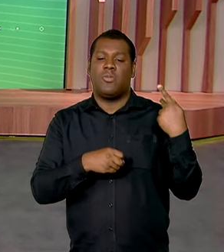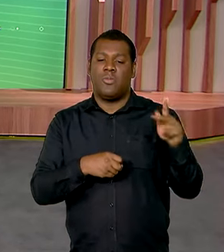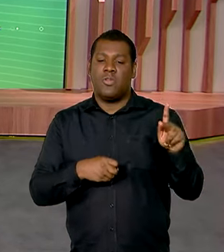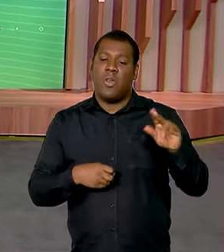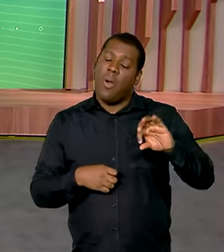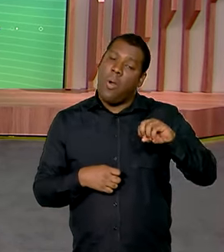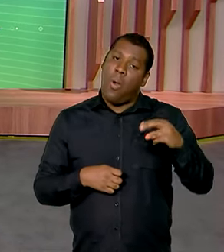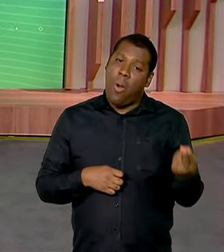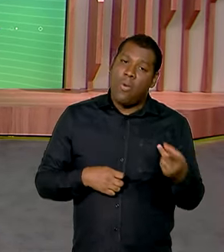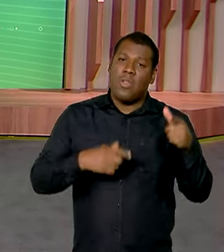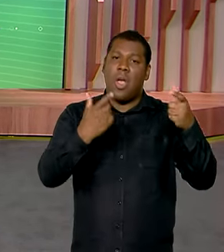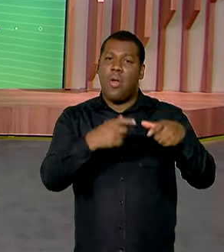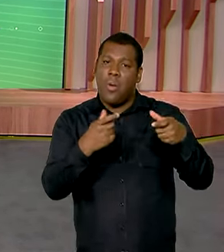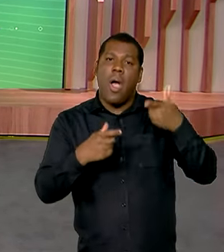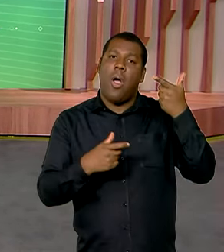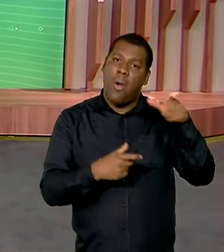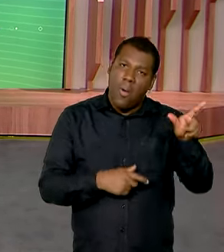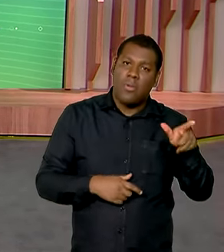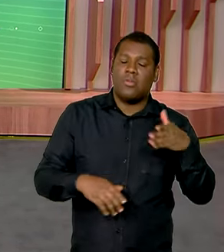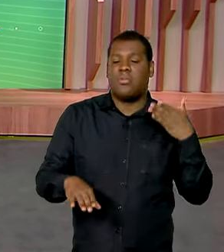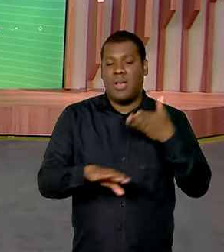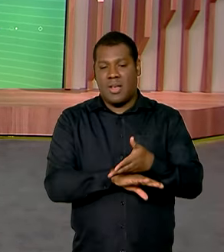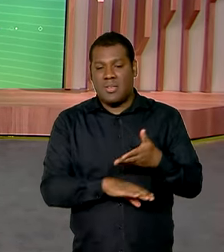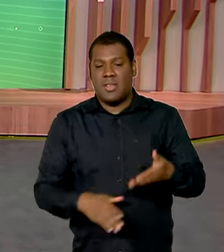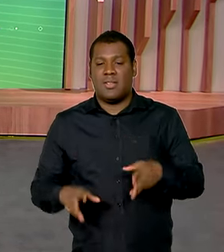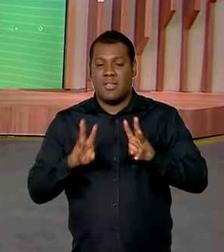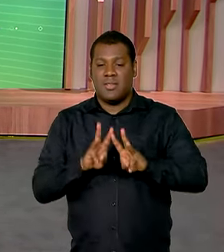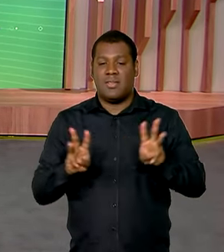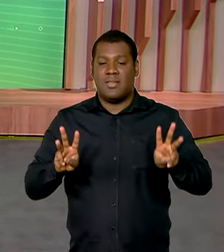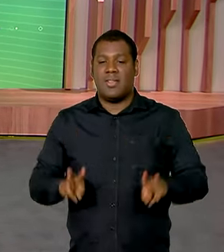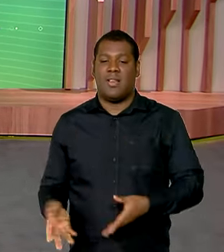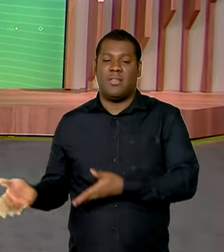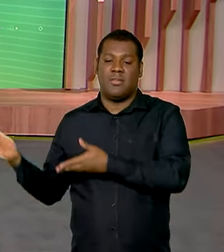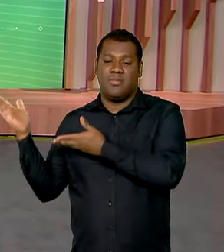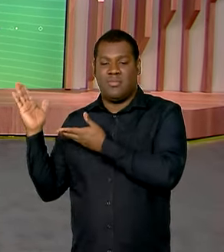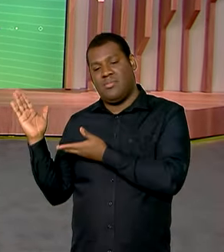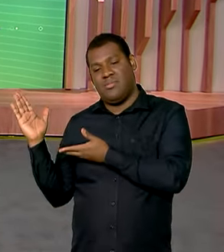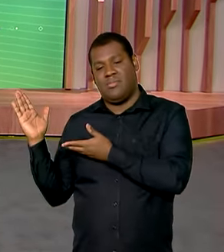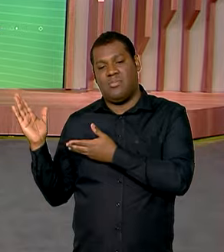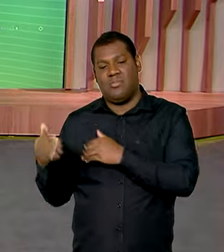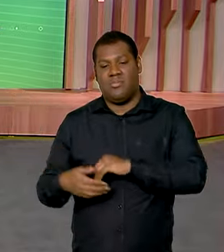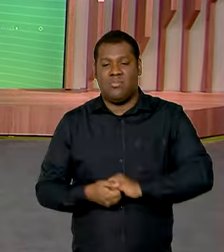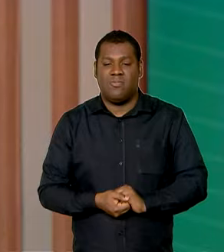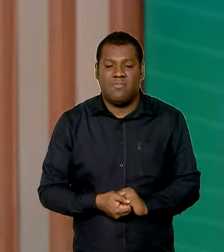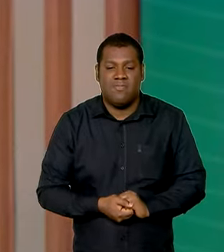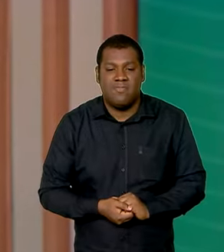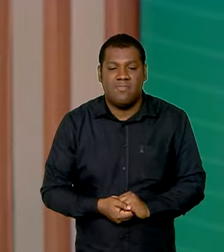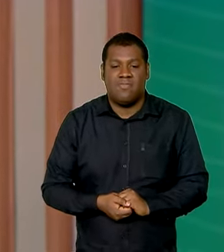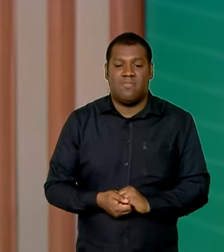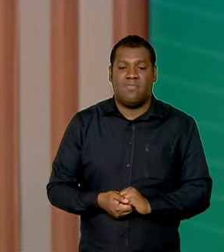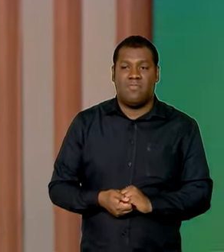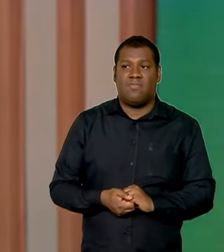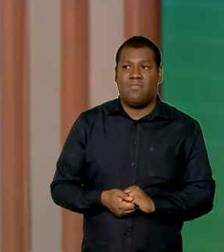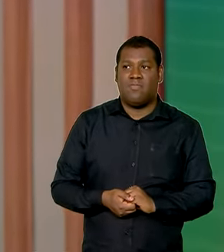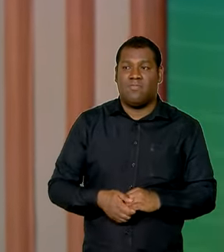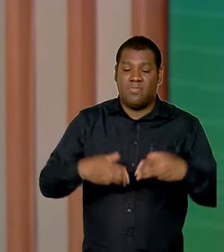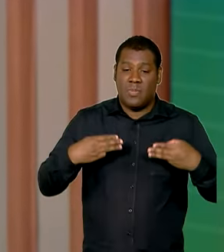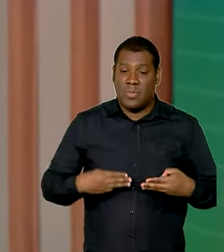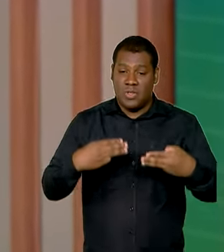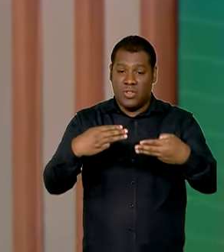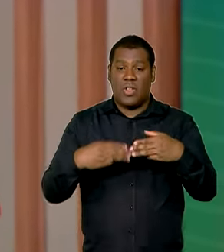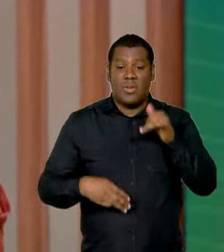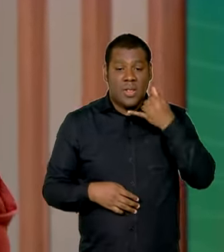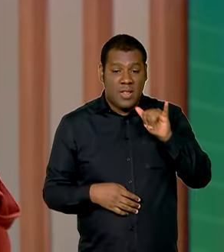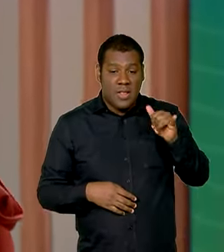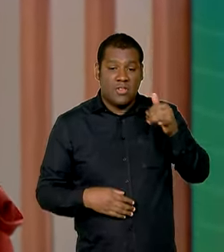outra localidade basta acessar o gov.br barra comunica br o Ministério de Minas e